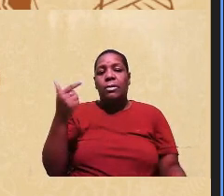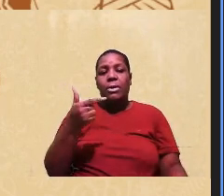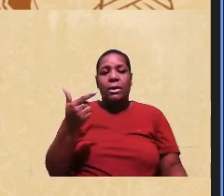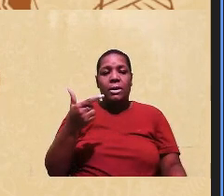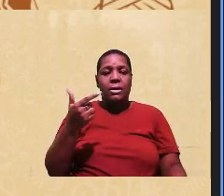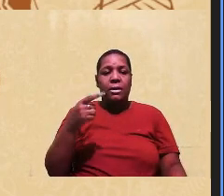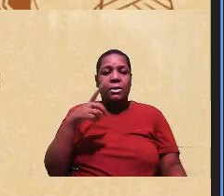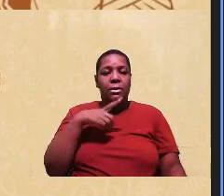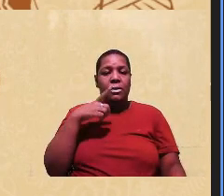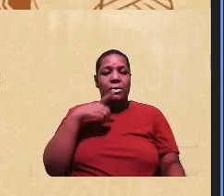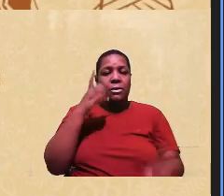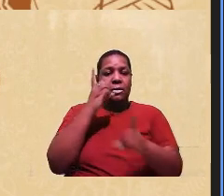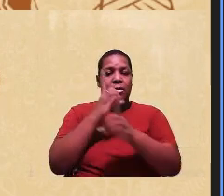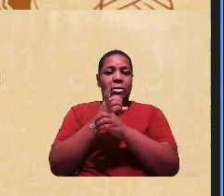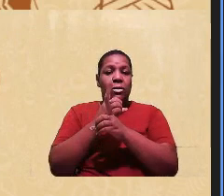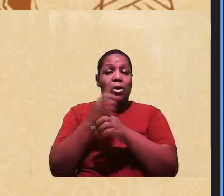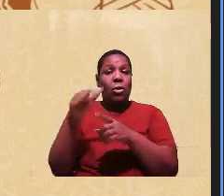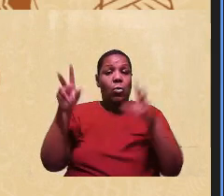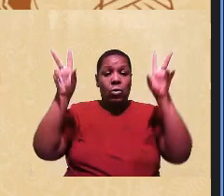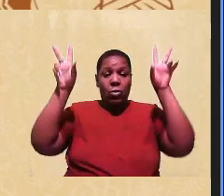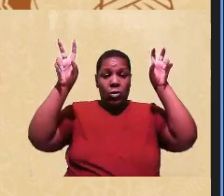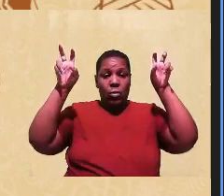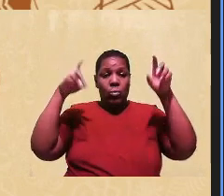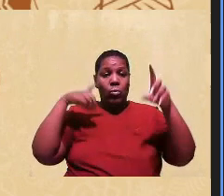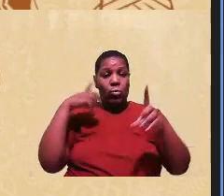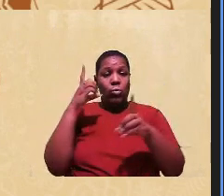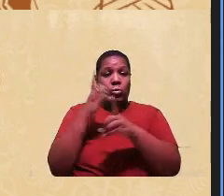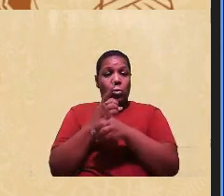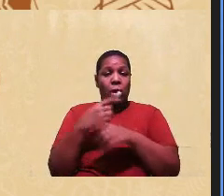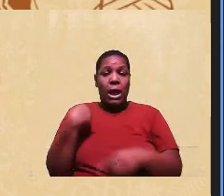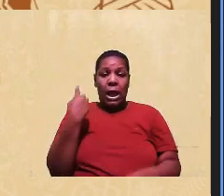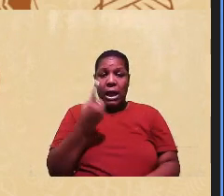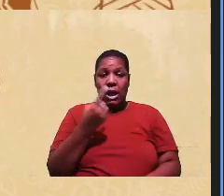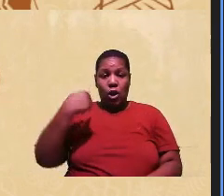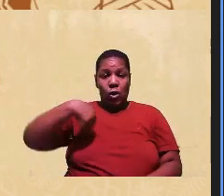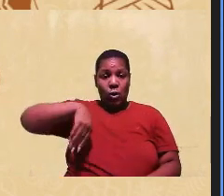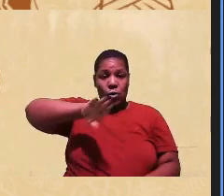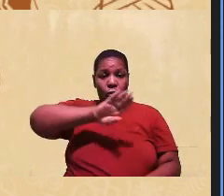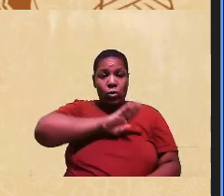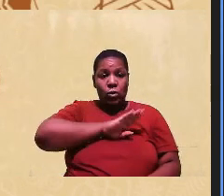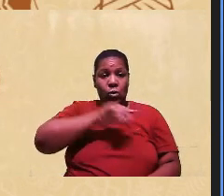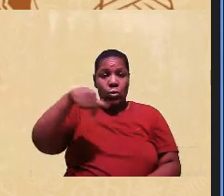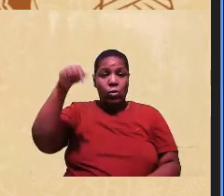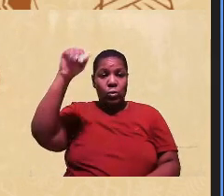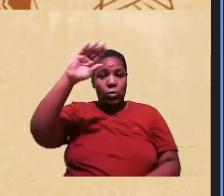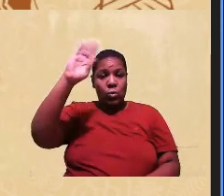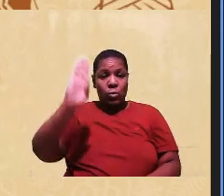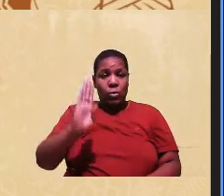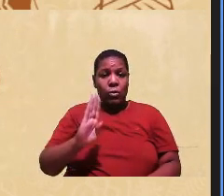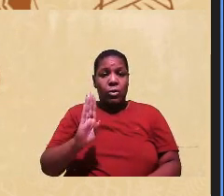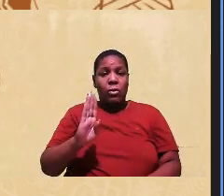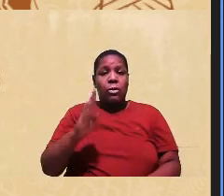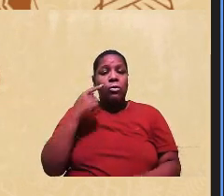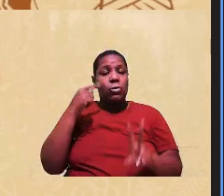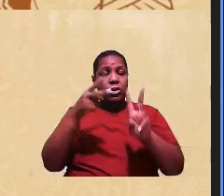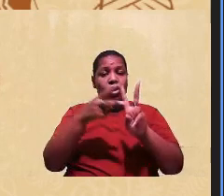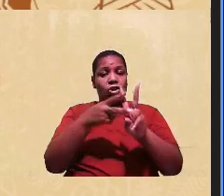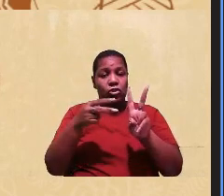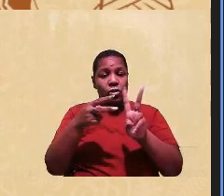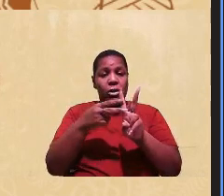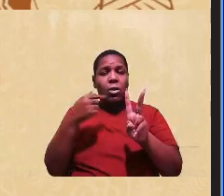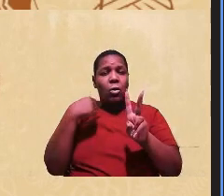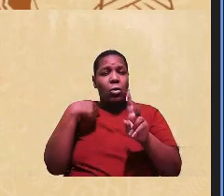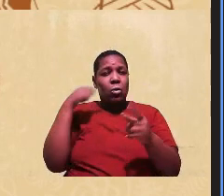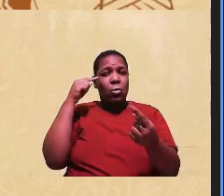o tema do nosso encontro de hoje é aqui, o Somos Nós, no Brasil, negros e indígenas. O ponto principal da